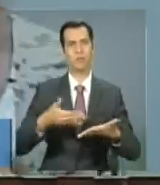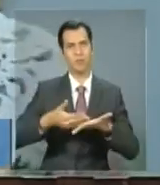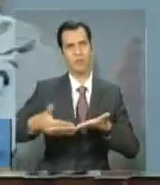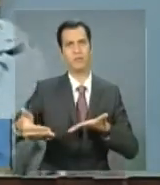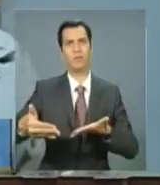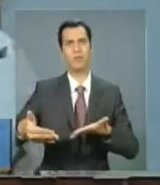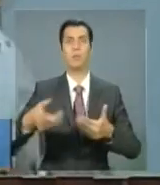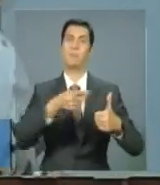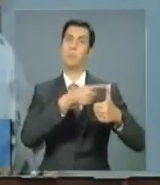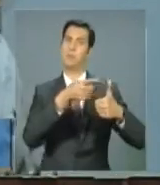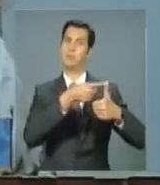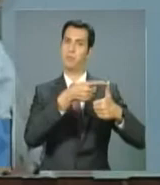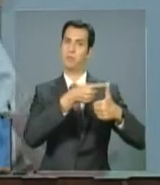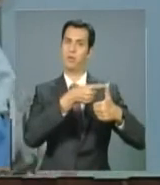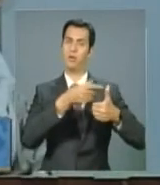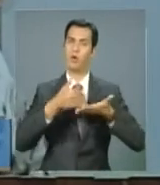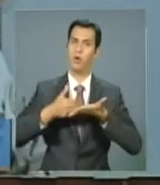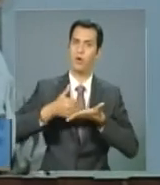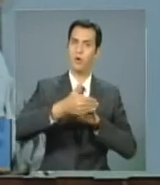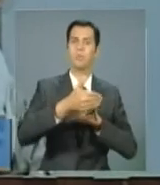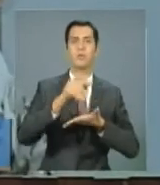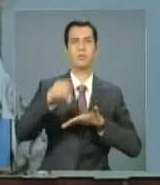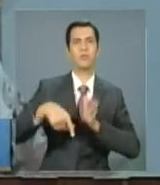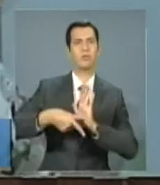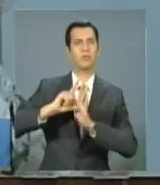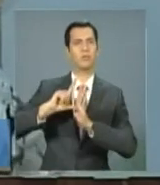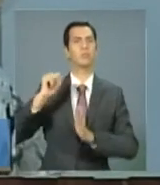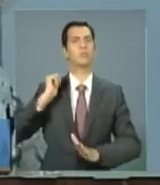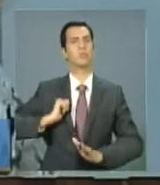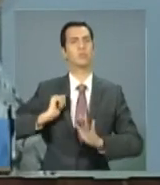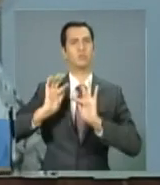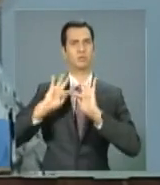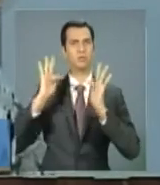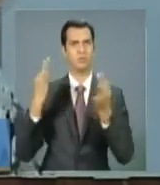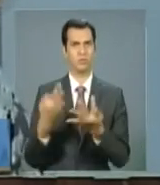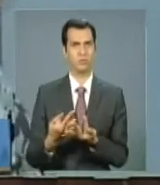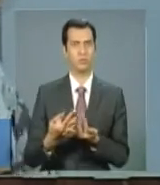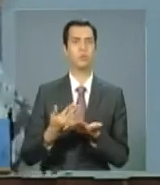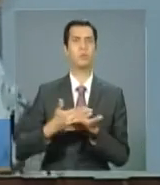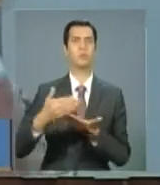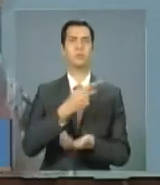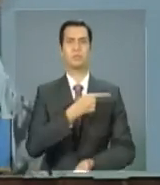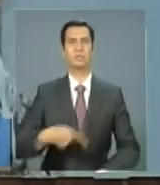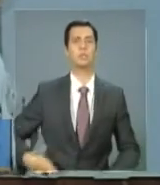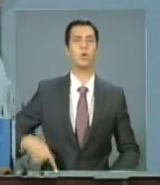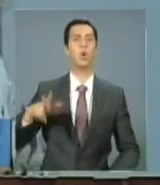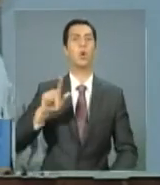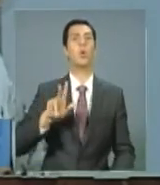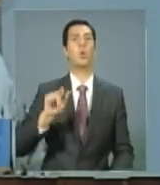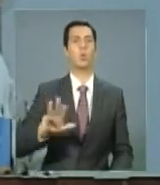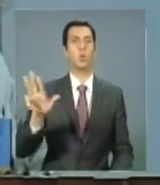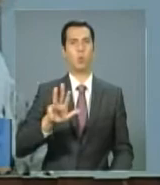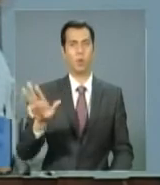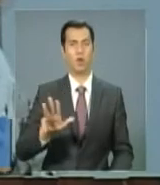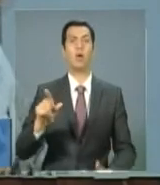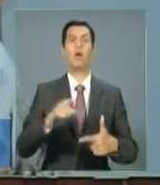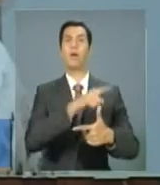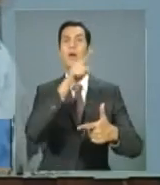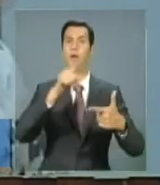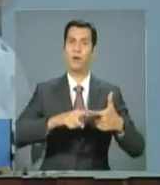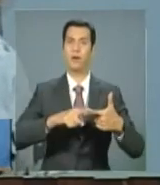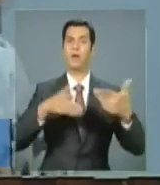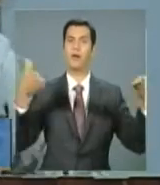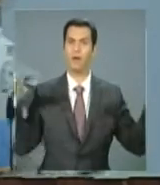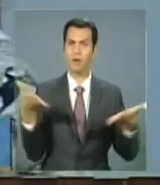Nós tivemos a primeira grande geração de programas sociais no governo do presidente Lula e estamos indo para uma segunda geração com